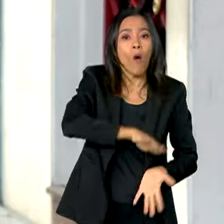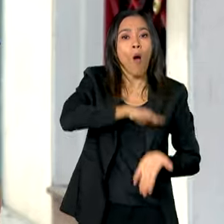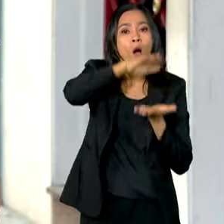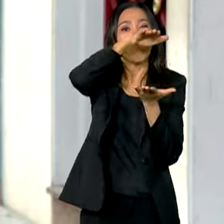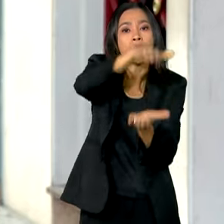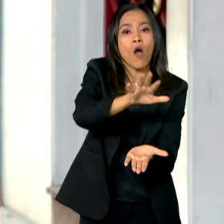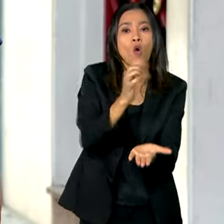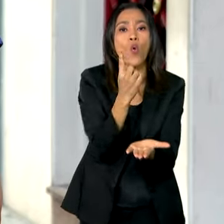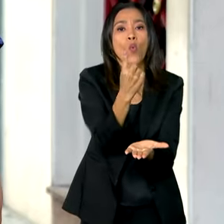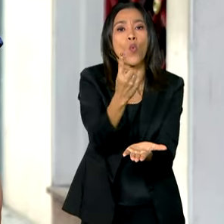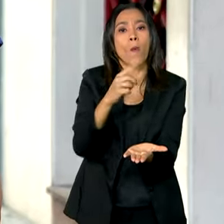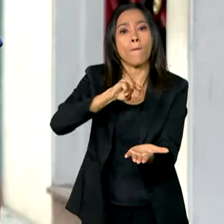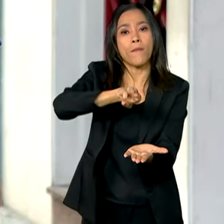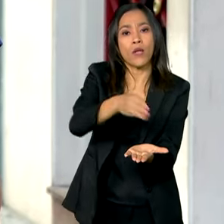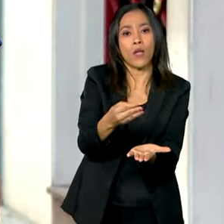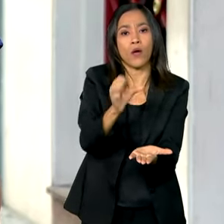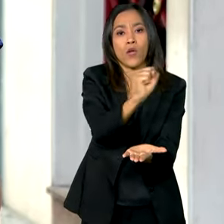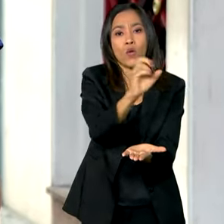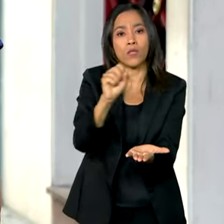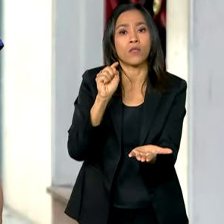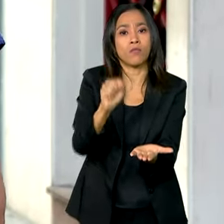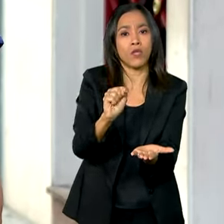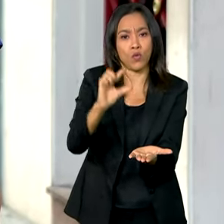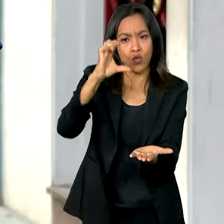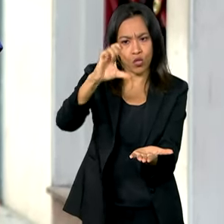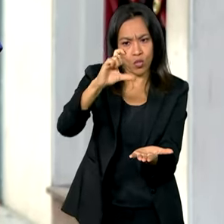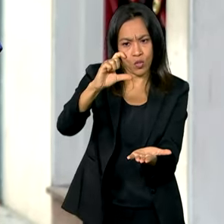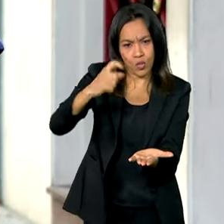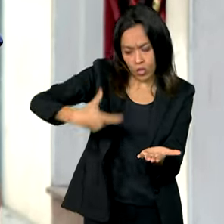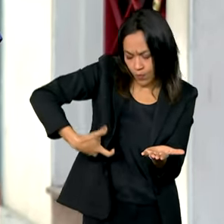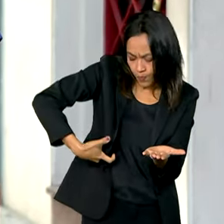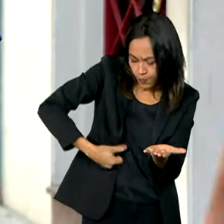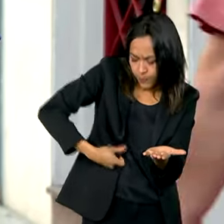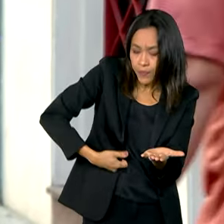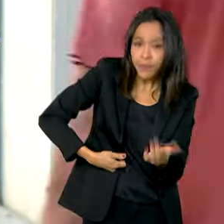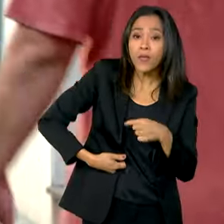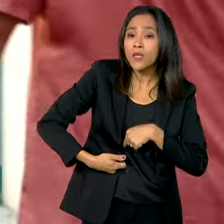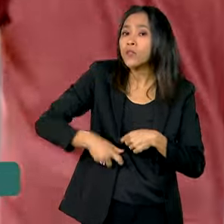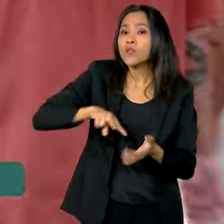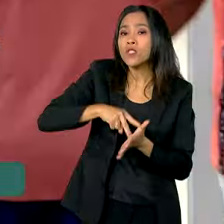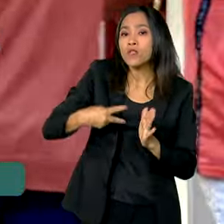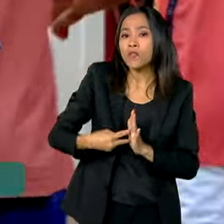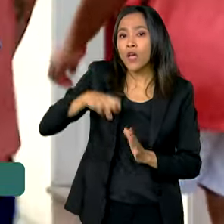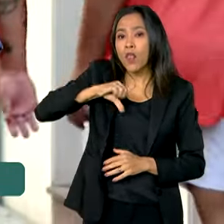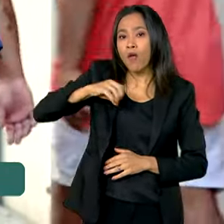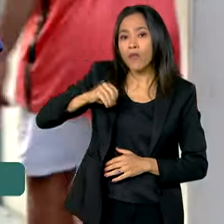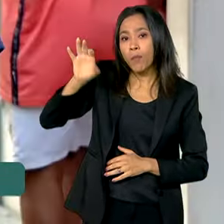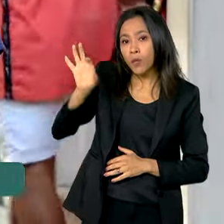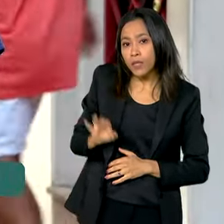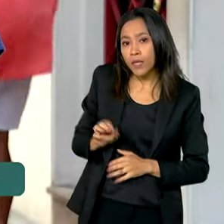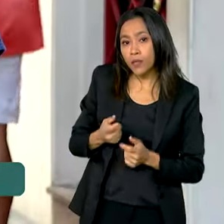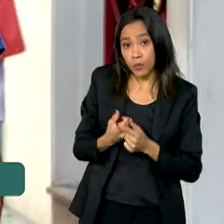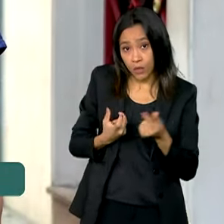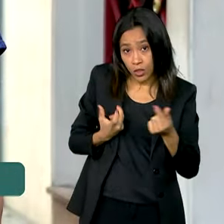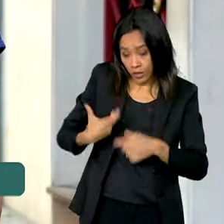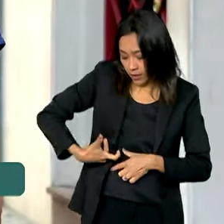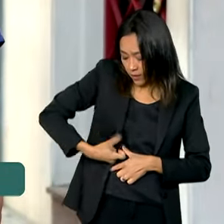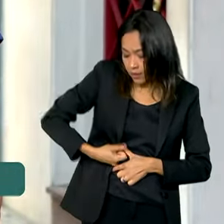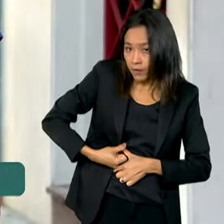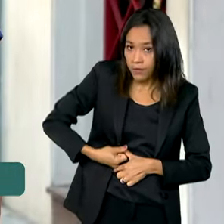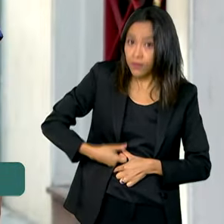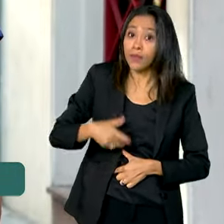milhão e 800 mil unidades de insulina até dezembro. Isso representa mais de 90% do volume contratado de canetas de insulina.